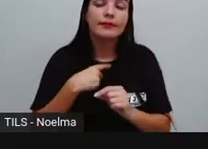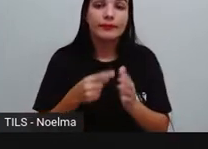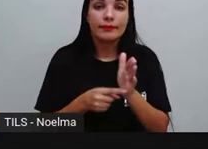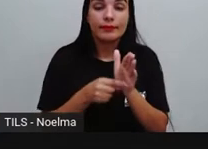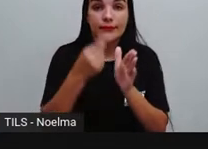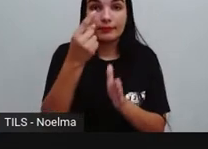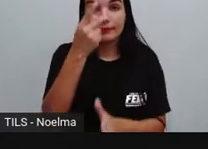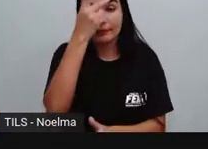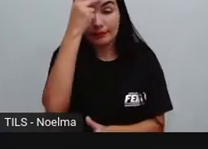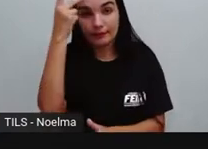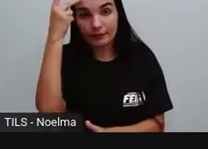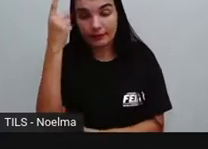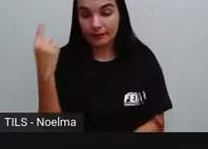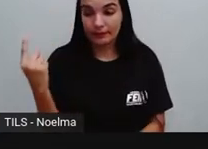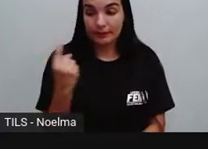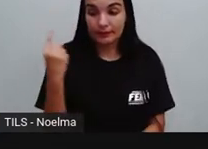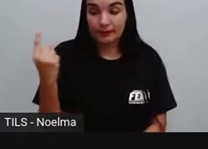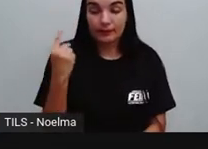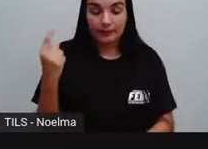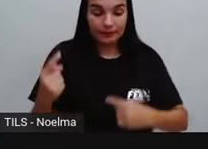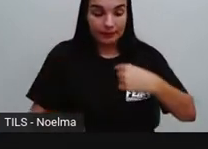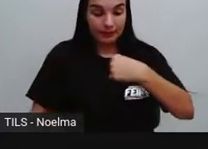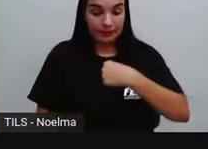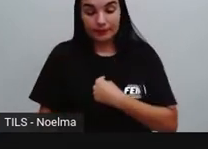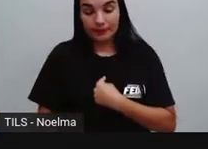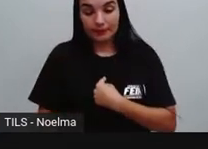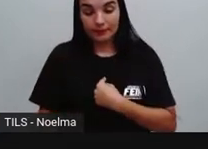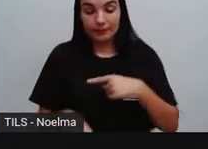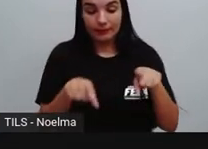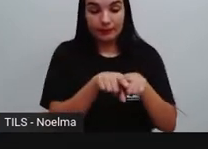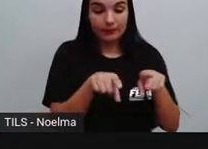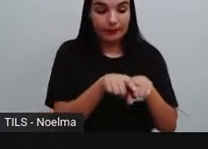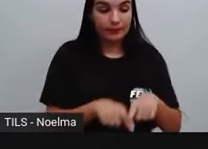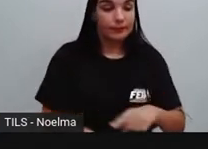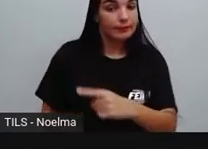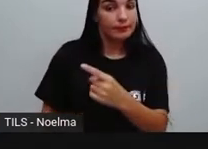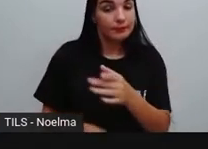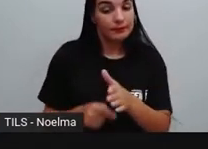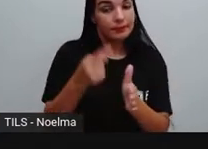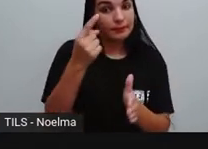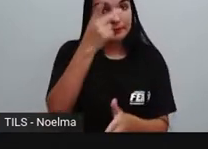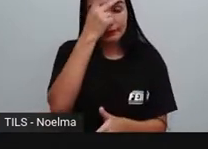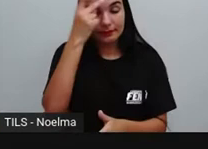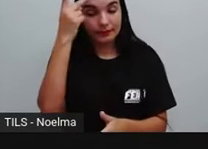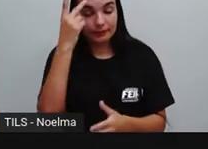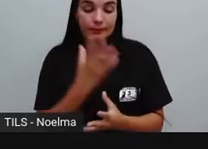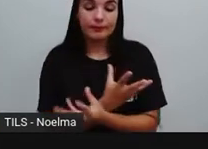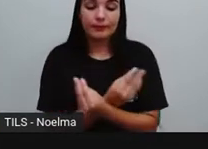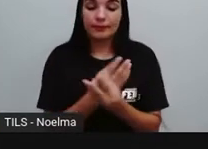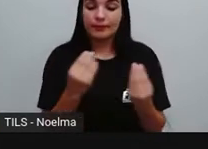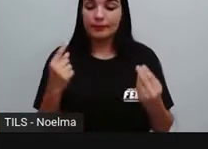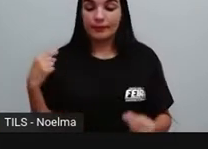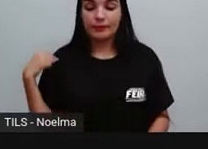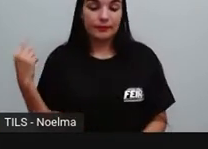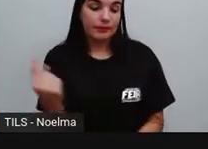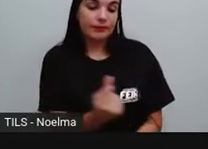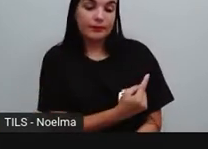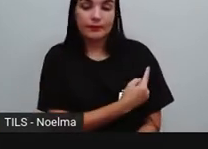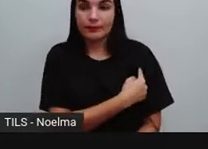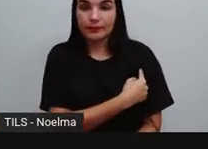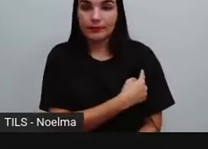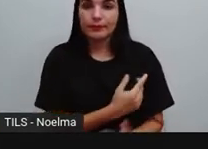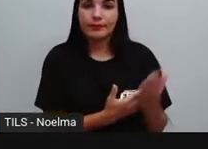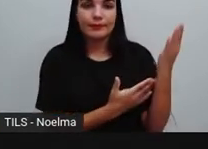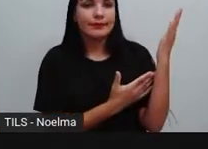pessoa do singular, eu, e nós temos a primeira pessoa do plural, nós. Então, eu canto, nós